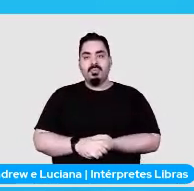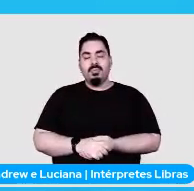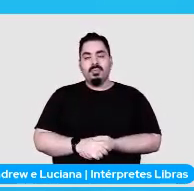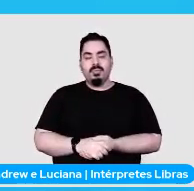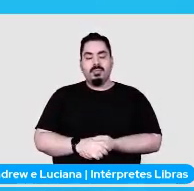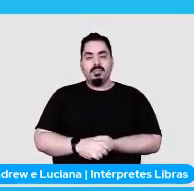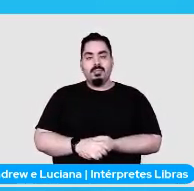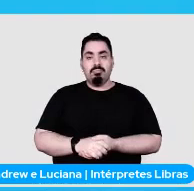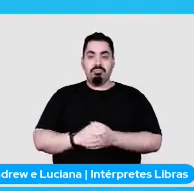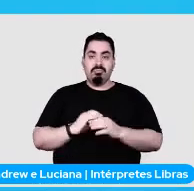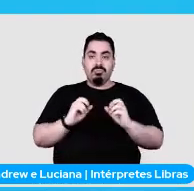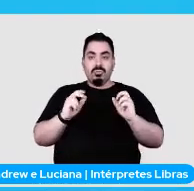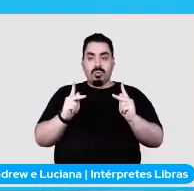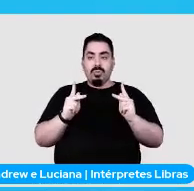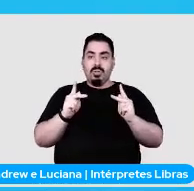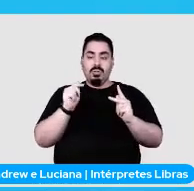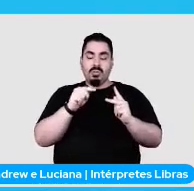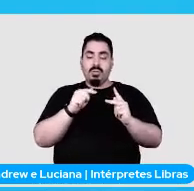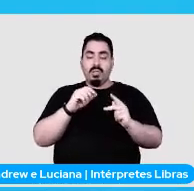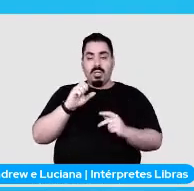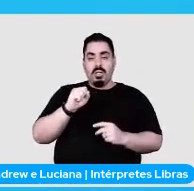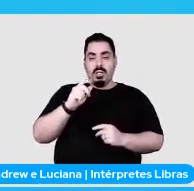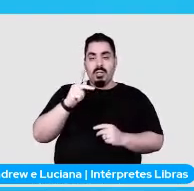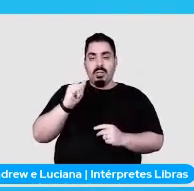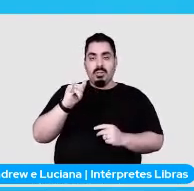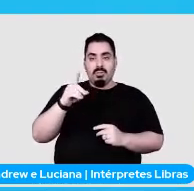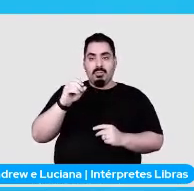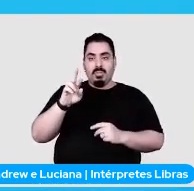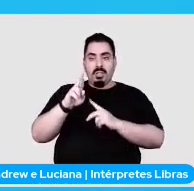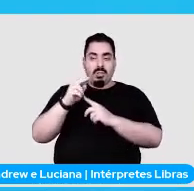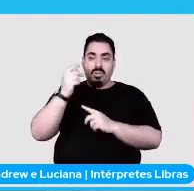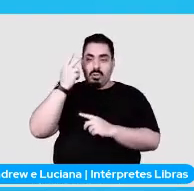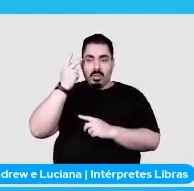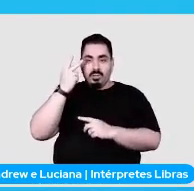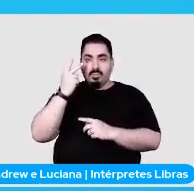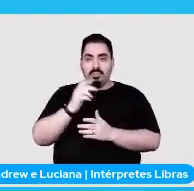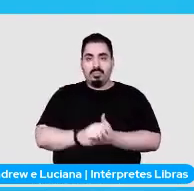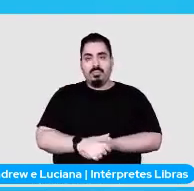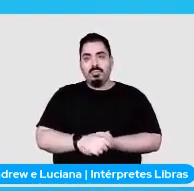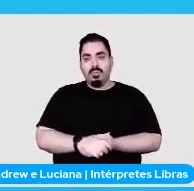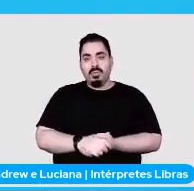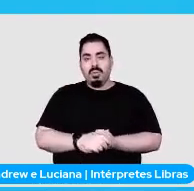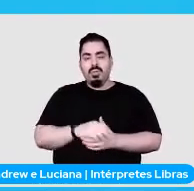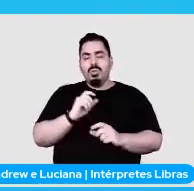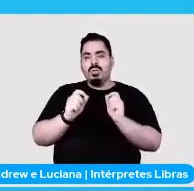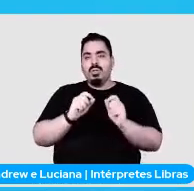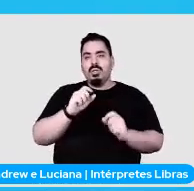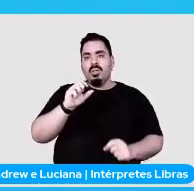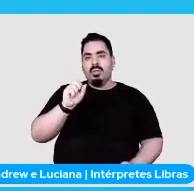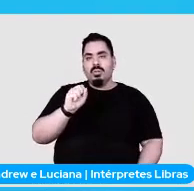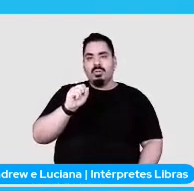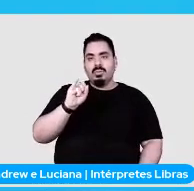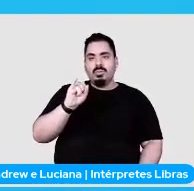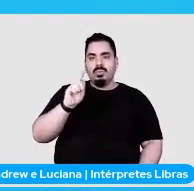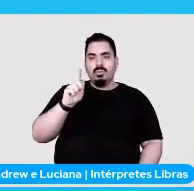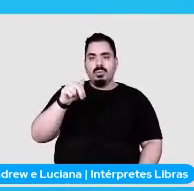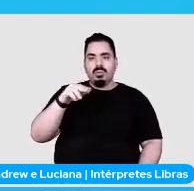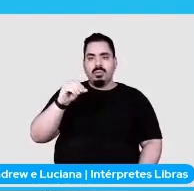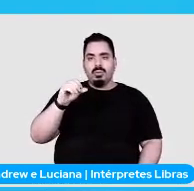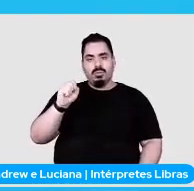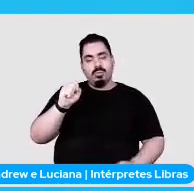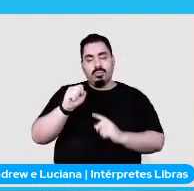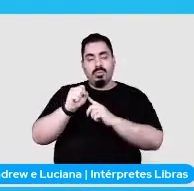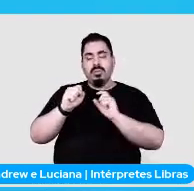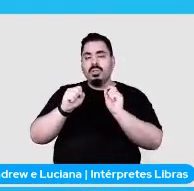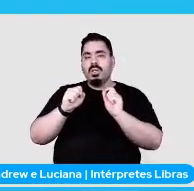Beleza, isso aqui é um spider normal. O que é jobs é o Cygnus? Os Cygnus são eventos que